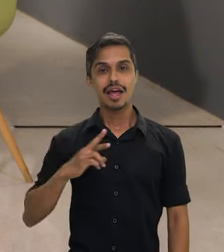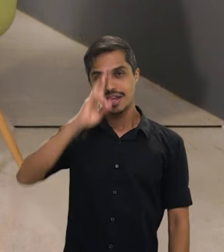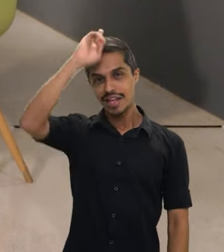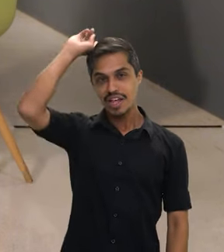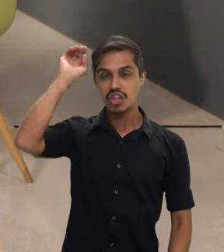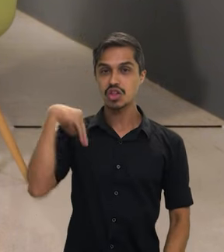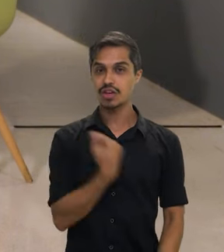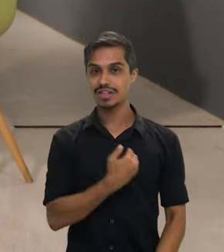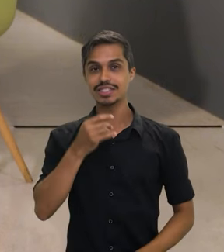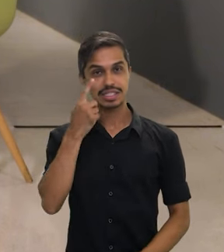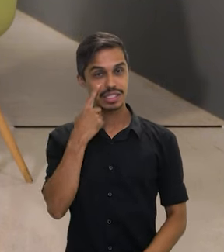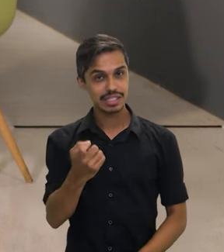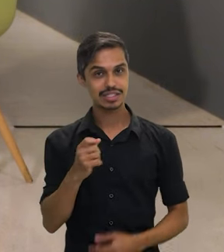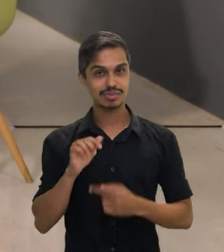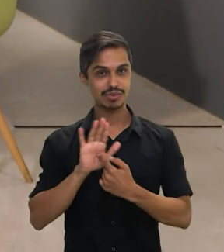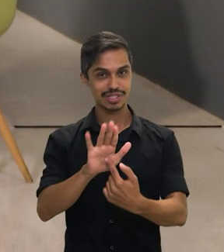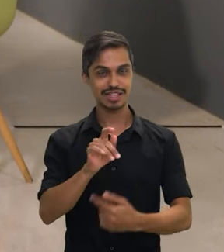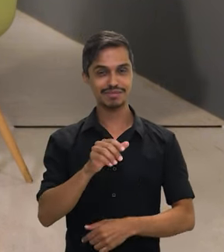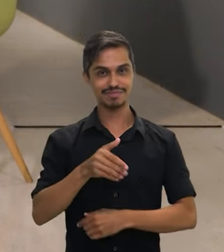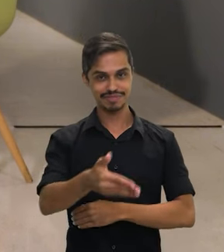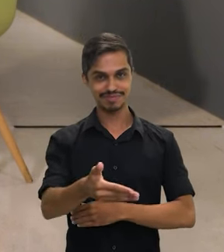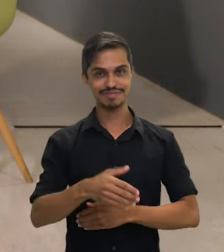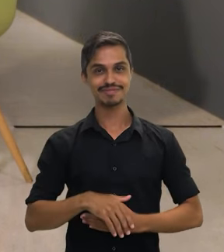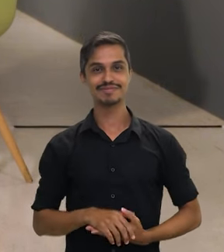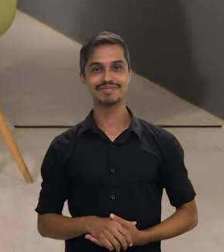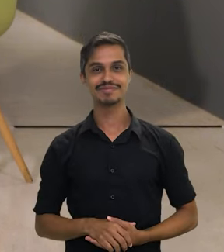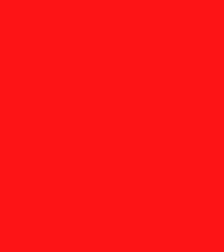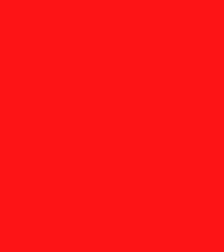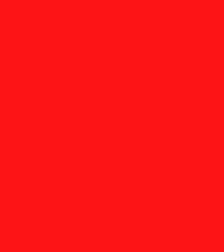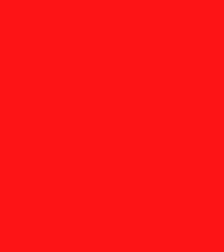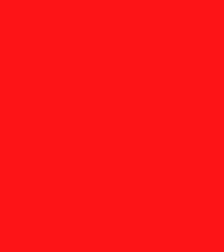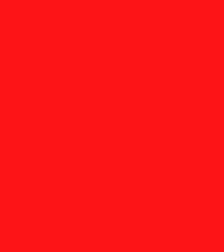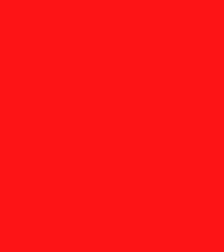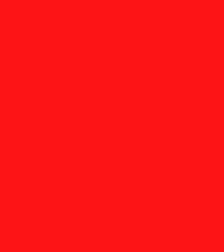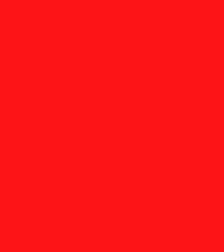Racial, Aniele Franco. Vai ter muita coisa interessante ainda por vir.